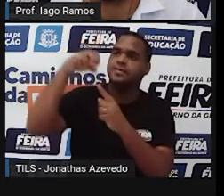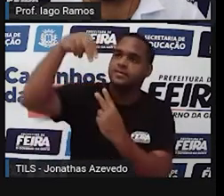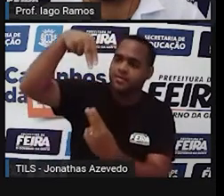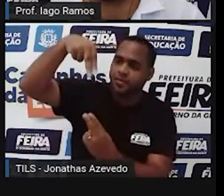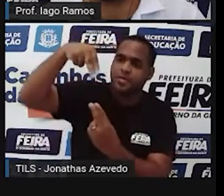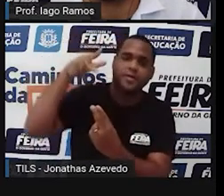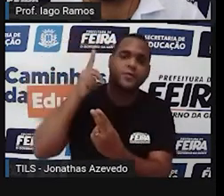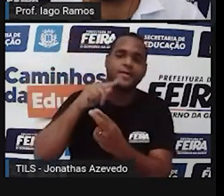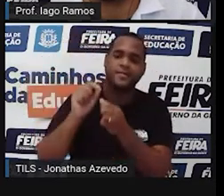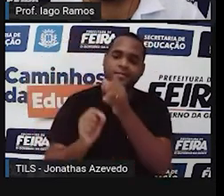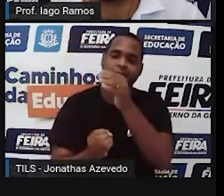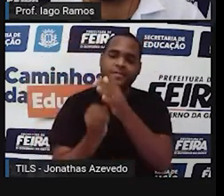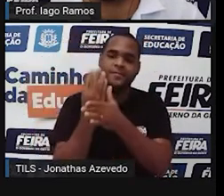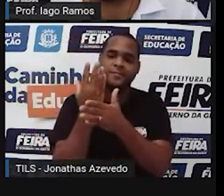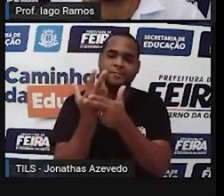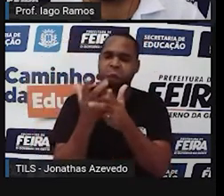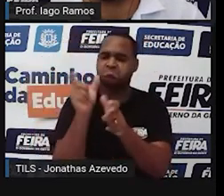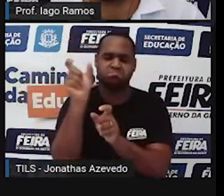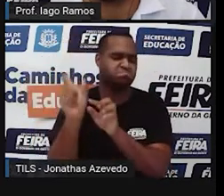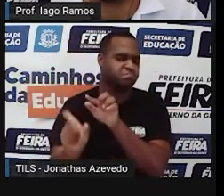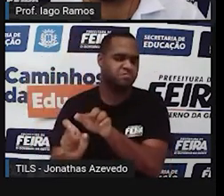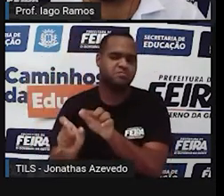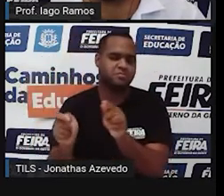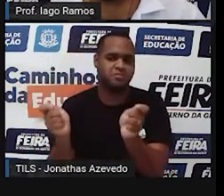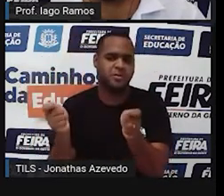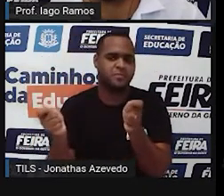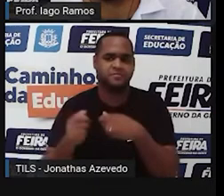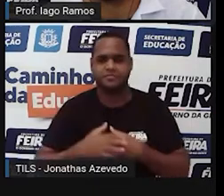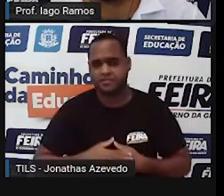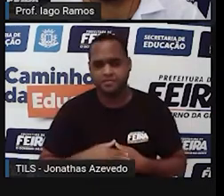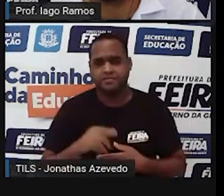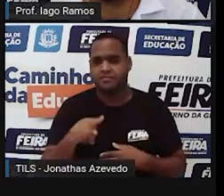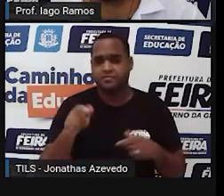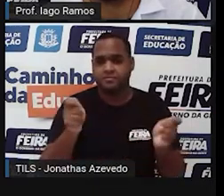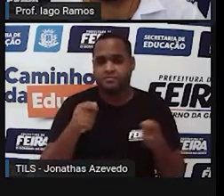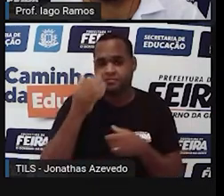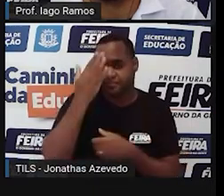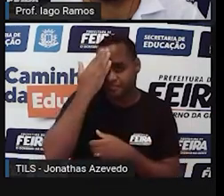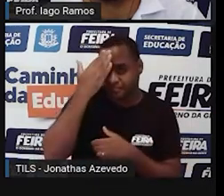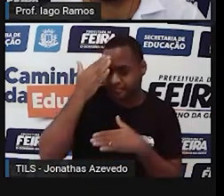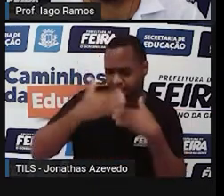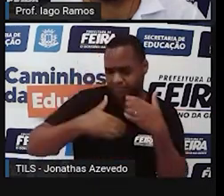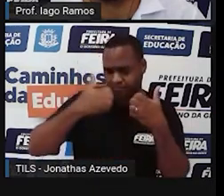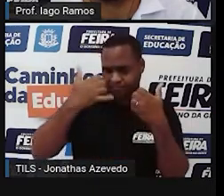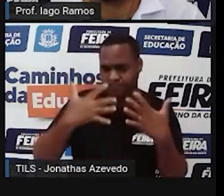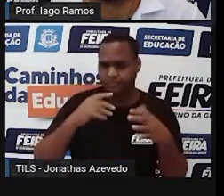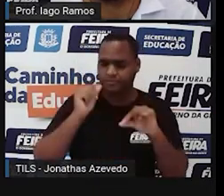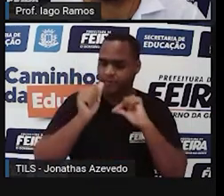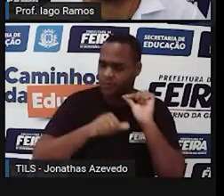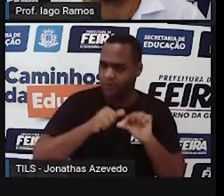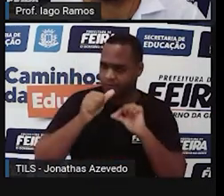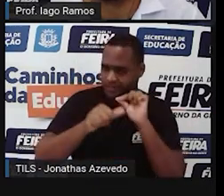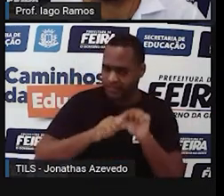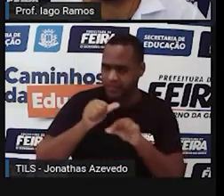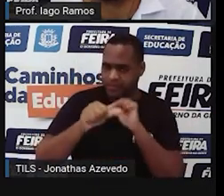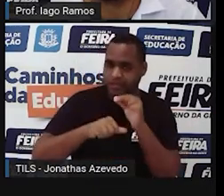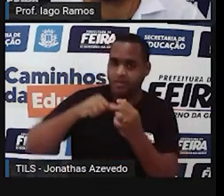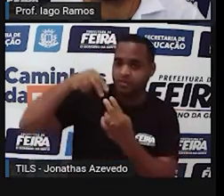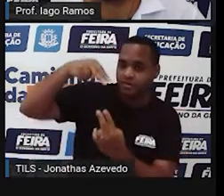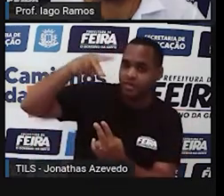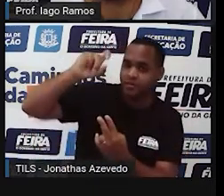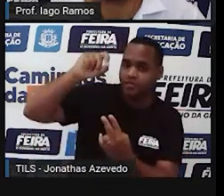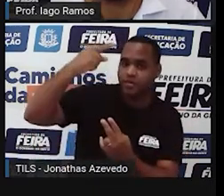formada por um objeto. Você sabia que, ao longo do dia, o Sol está mudando a sua posição no céu que a gente